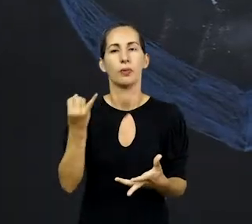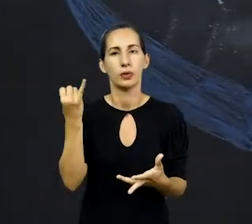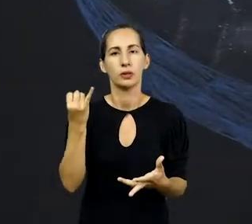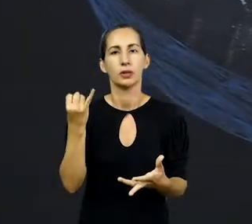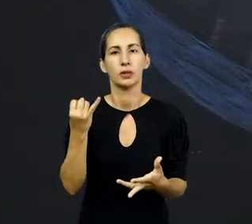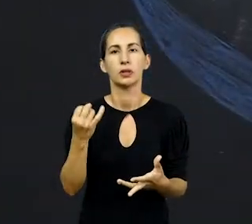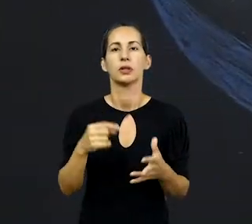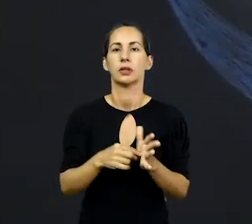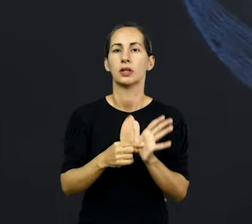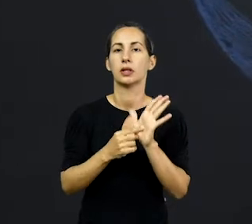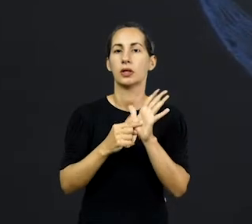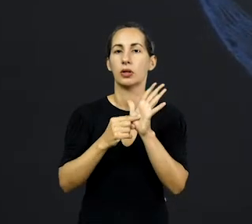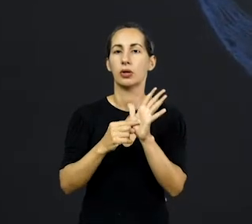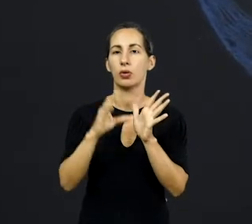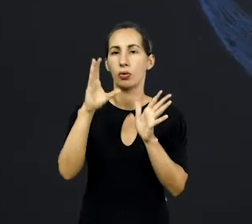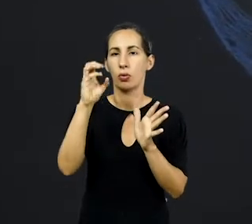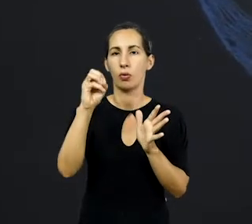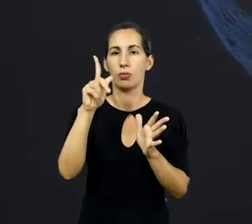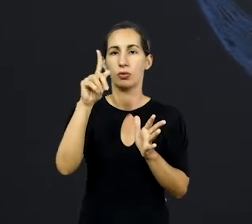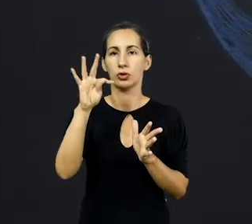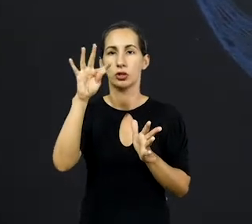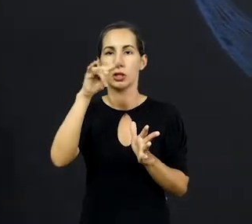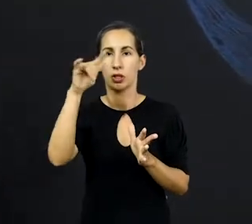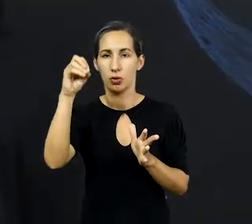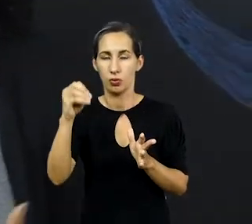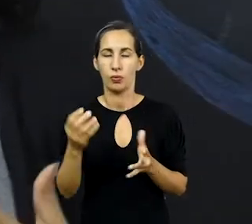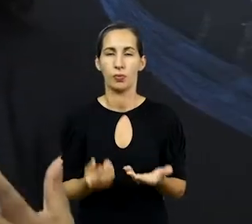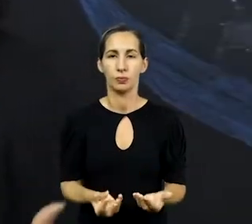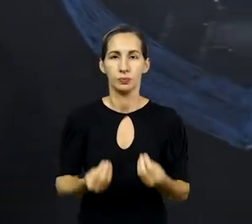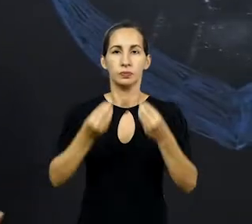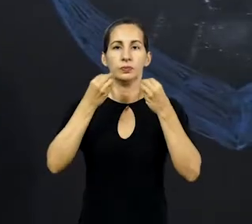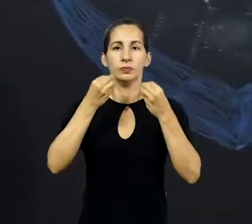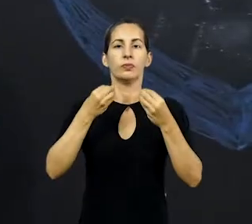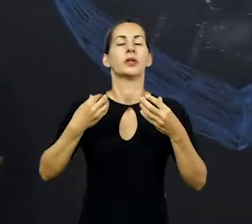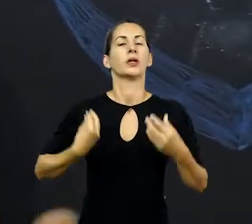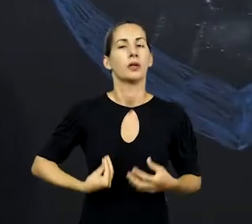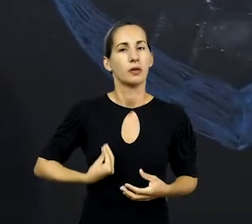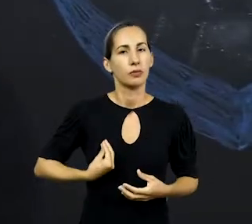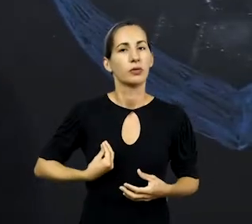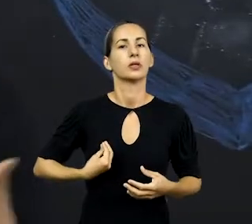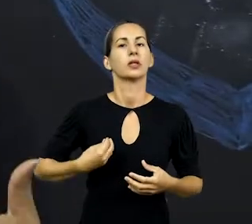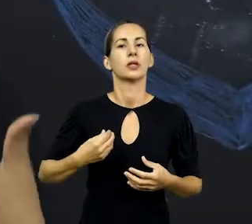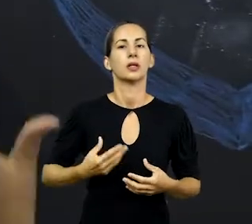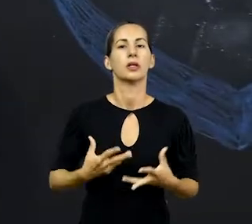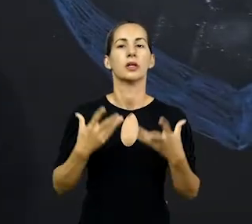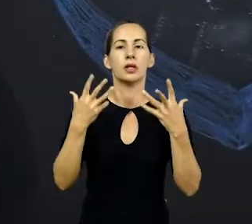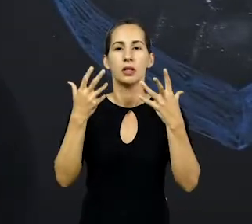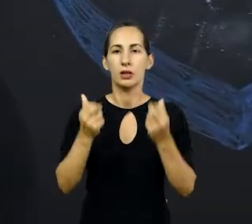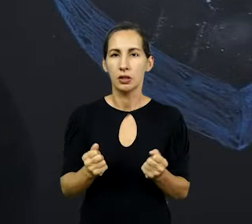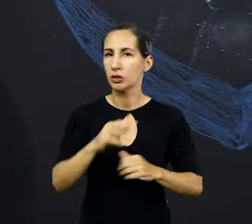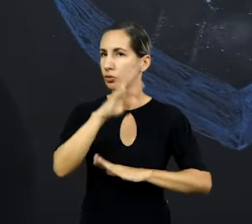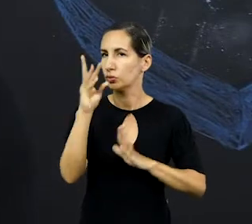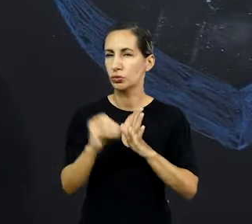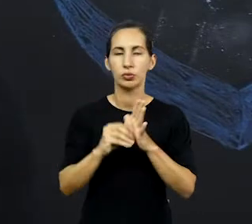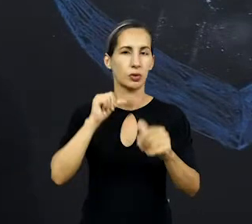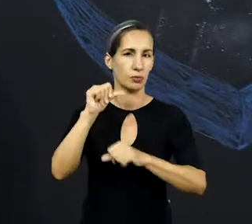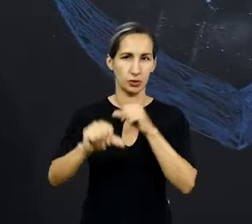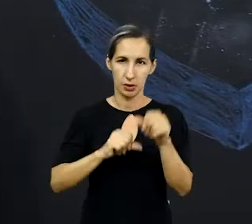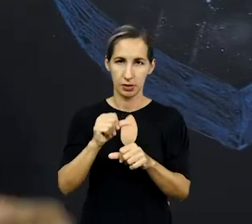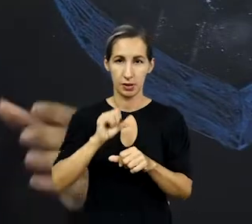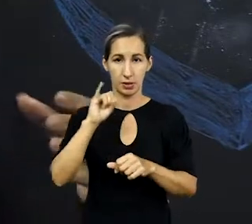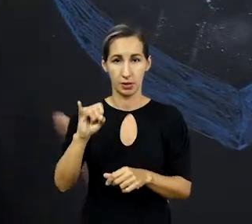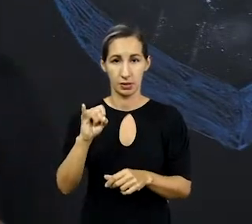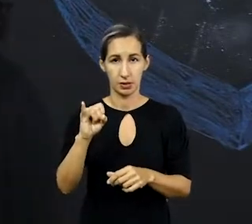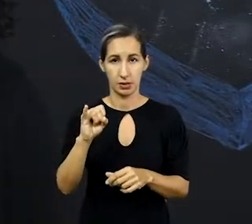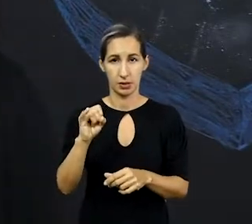E no caso da combustão? O oxigênio, ele é essencial para que haja queima de qualquer coisa. Se você